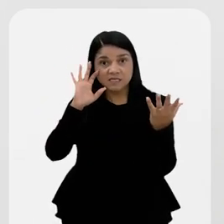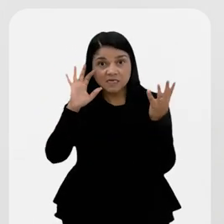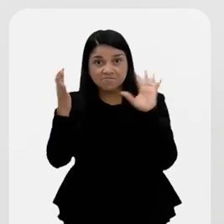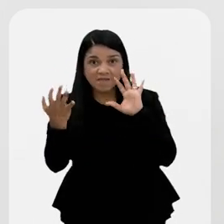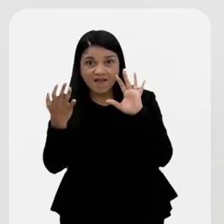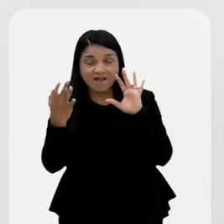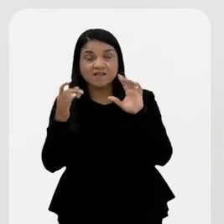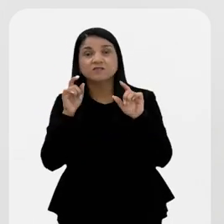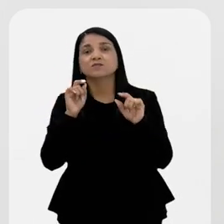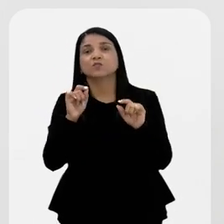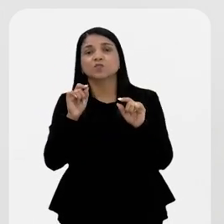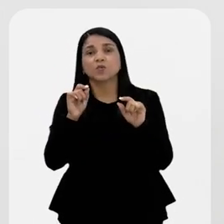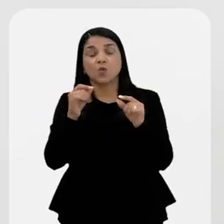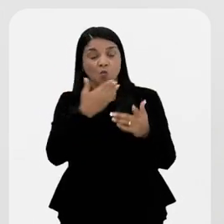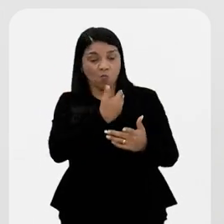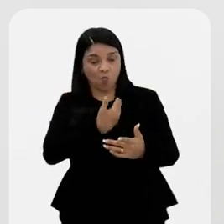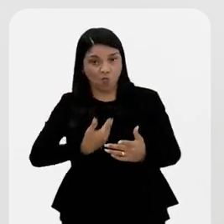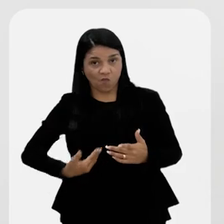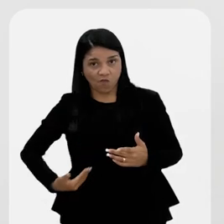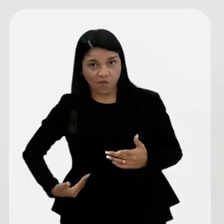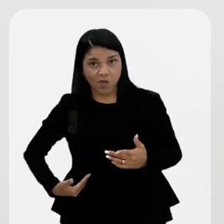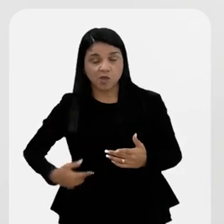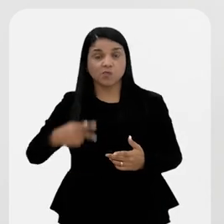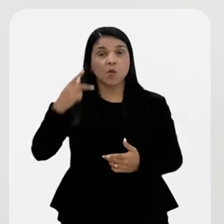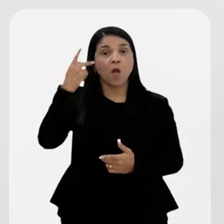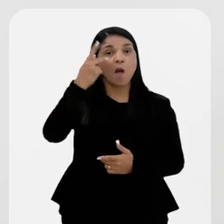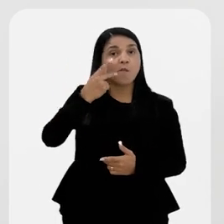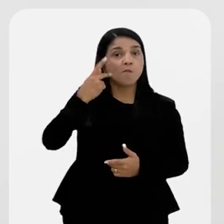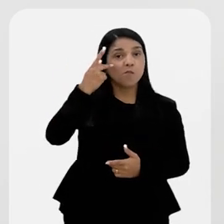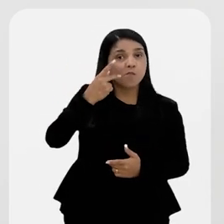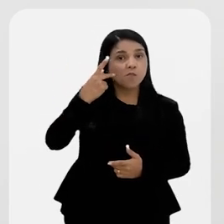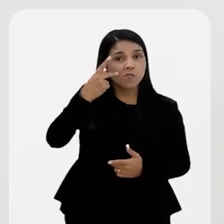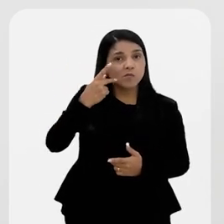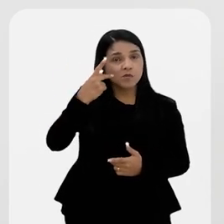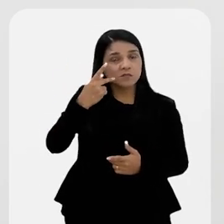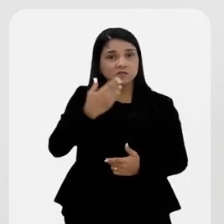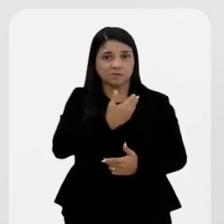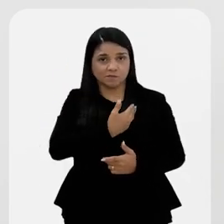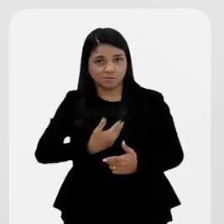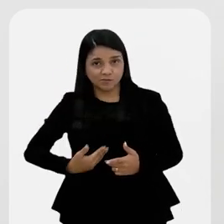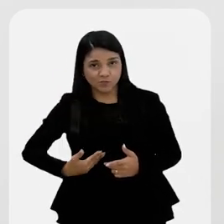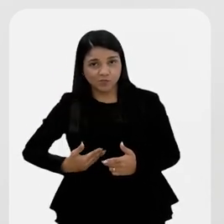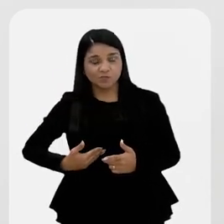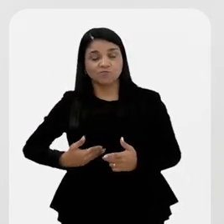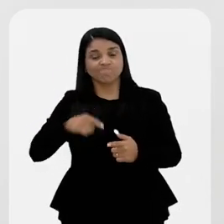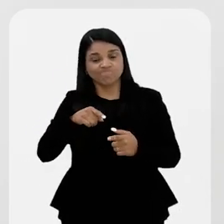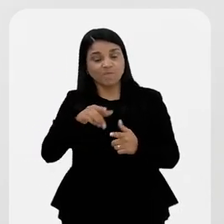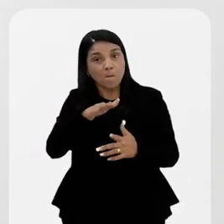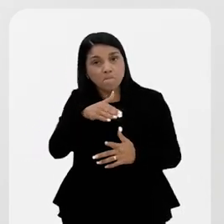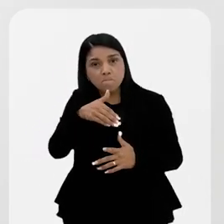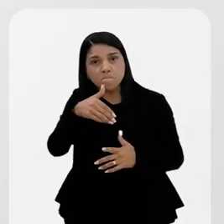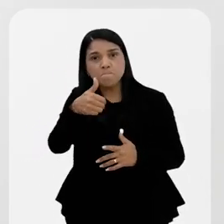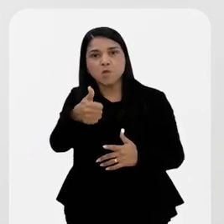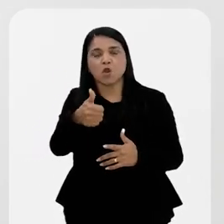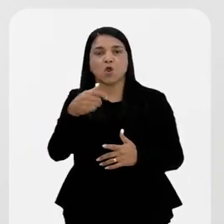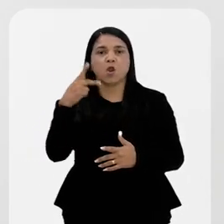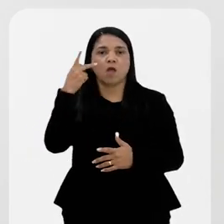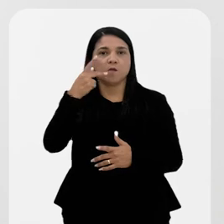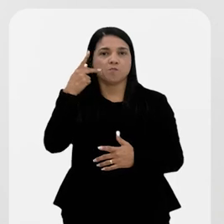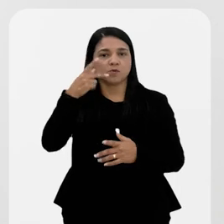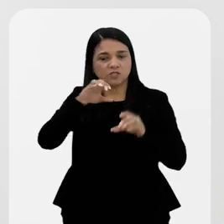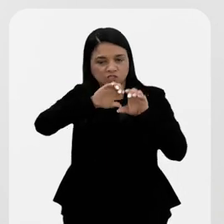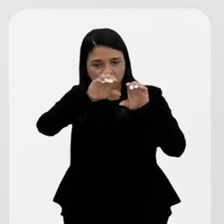climáticas, a gente deveria, o governo, as políticas públicas deveriam estar em cima do aprimoramento dessas